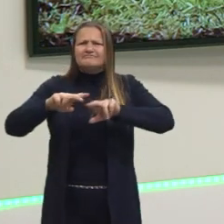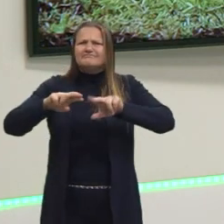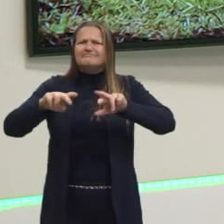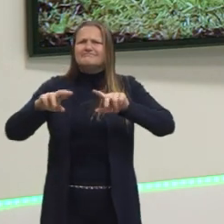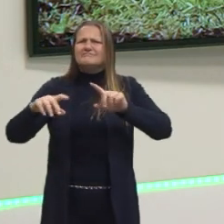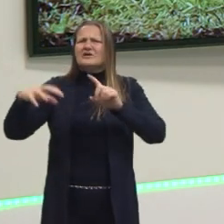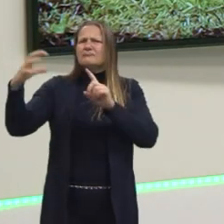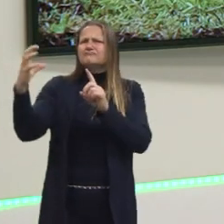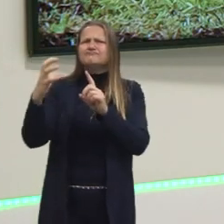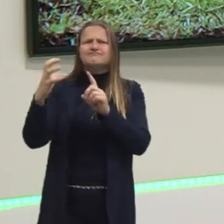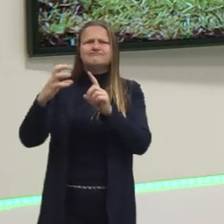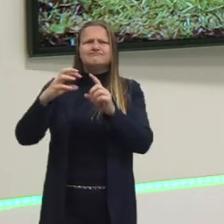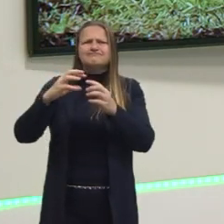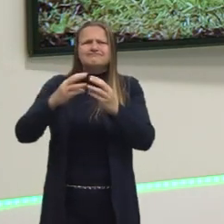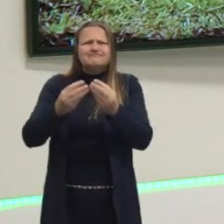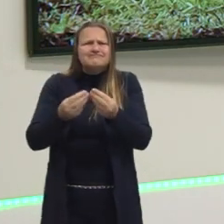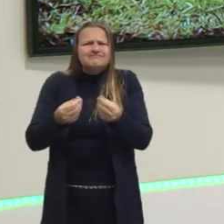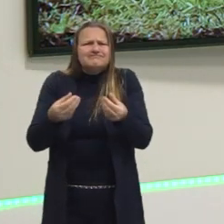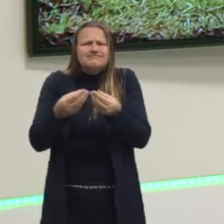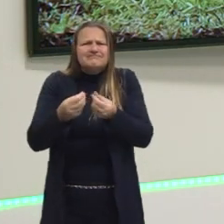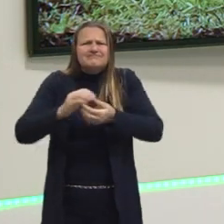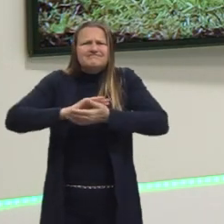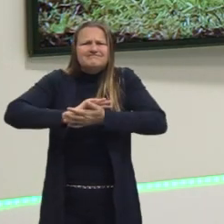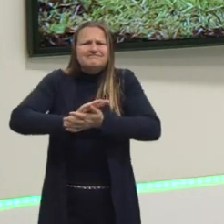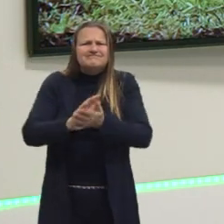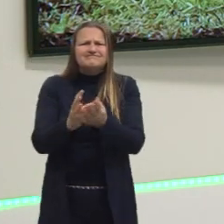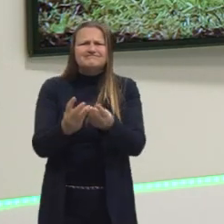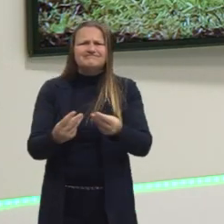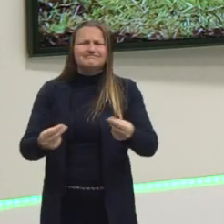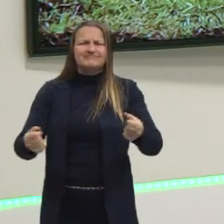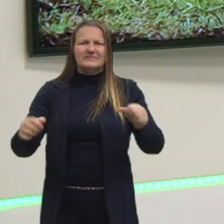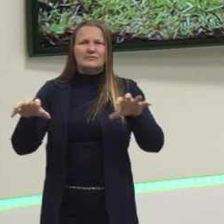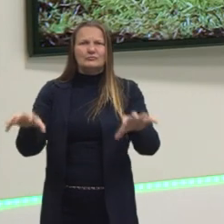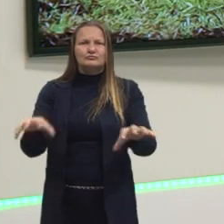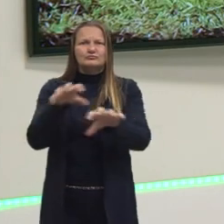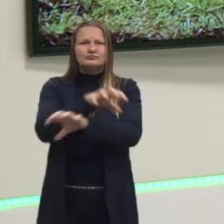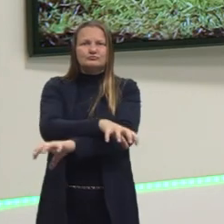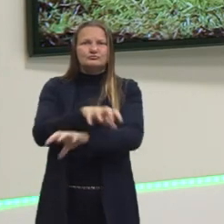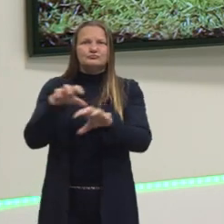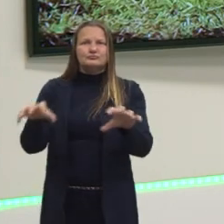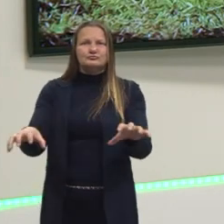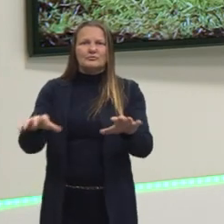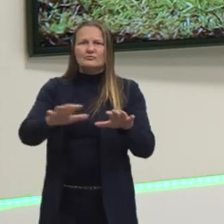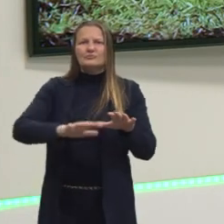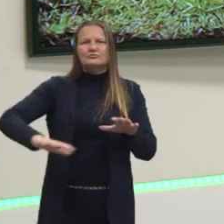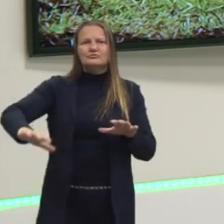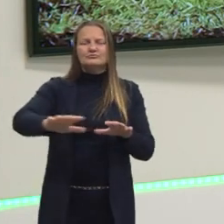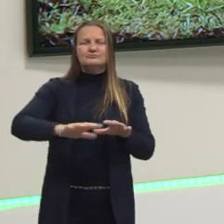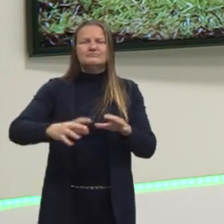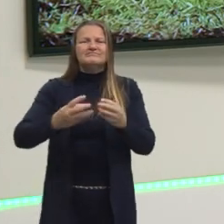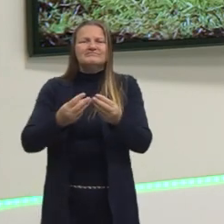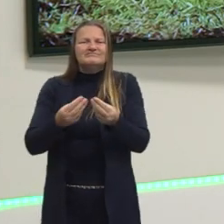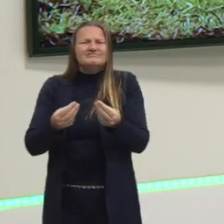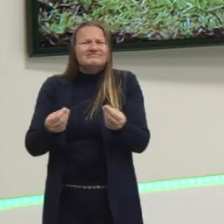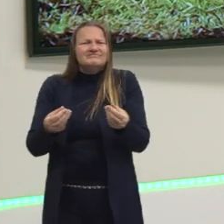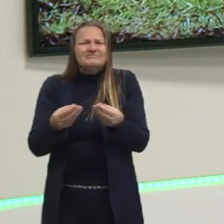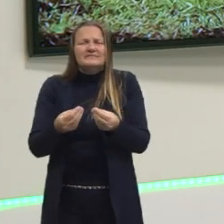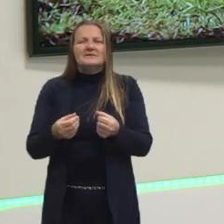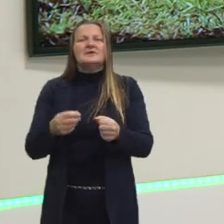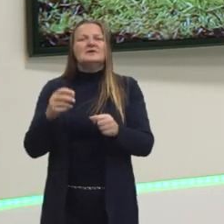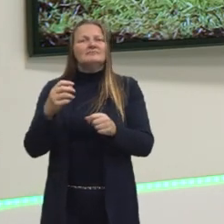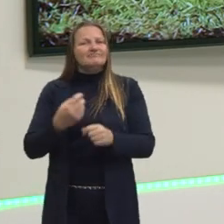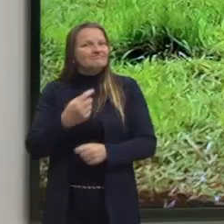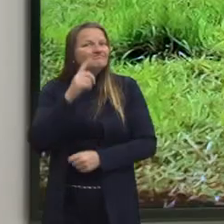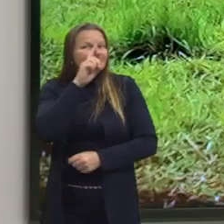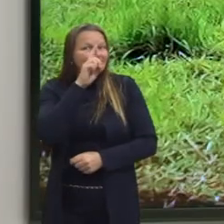ameaças, que provocam sua degradação, sua destruição contínua. E isso coloca, então, em